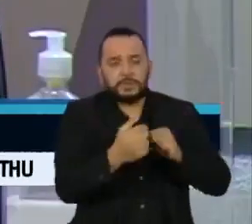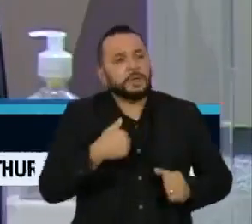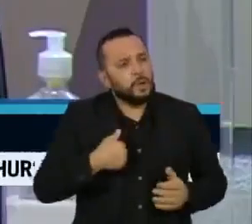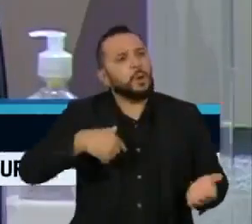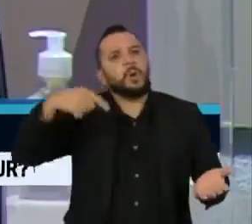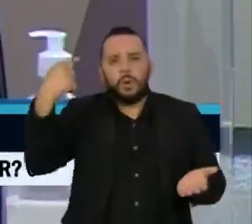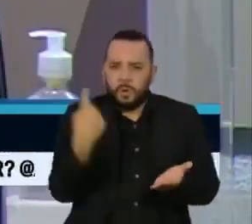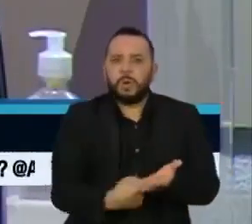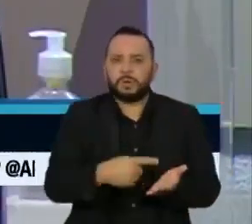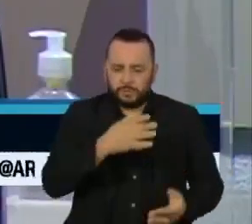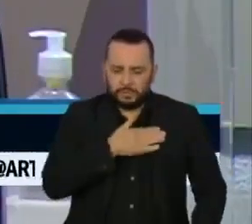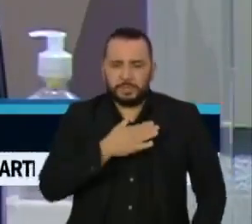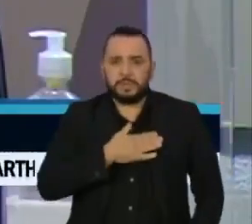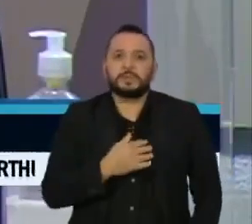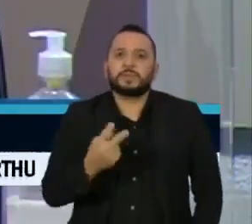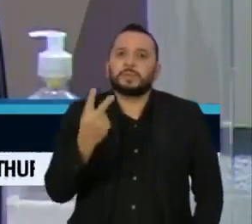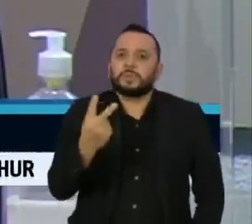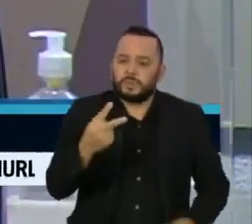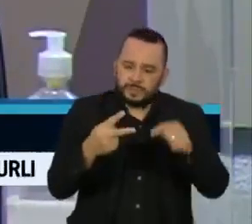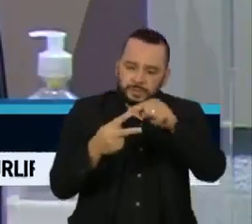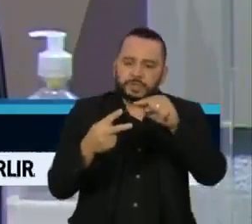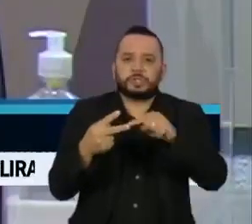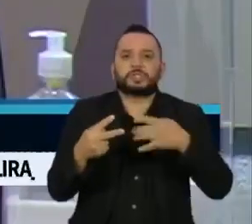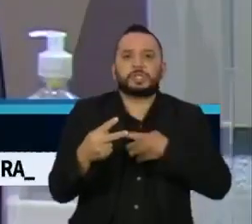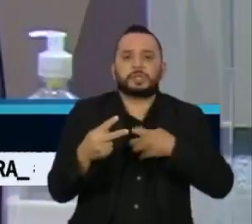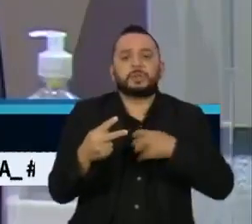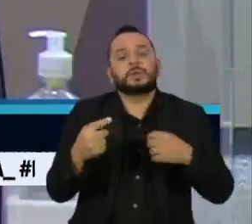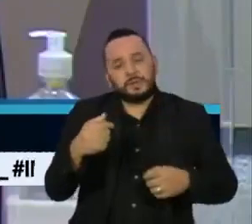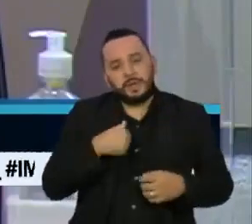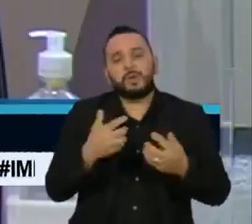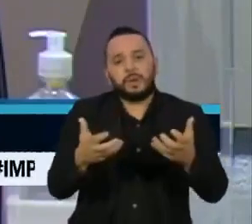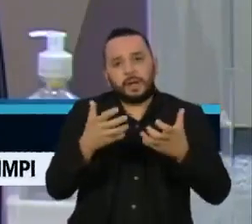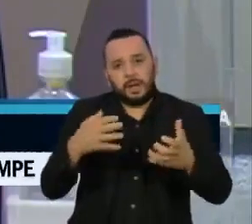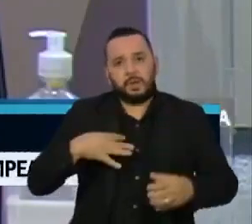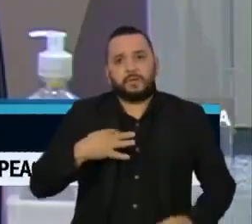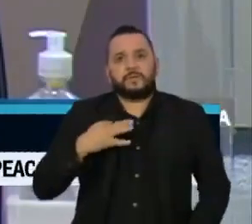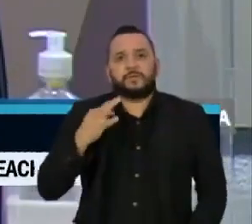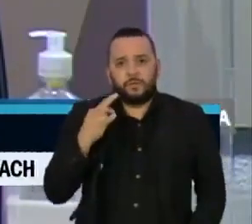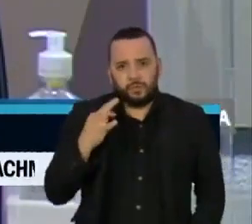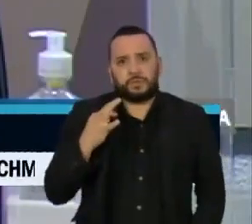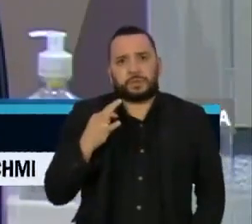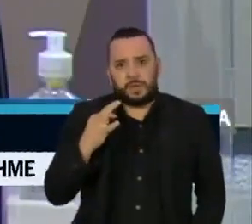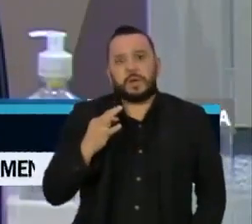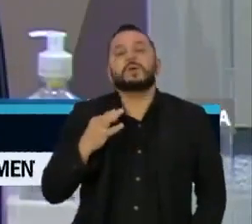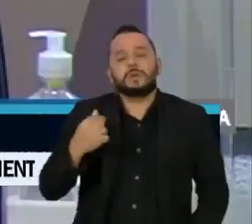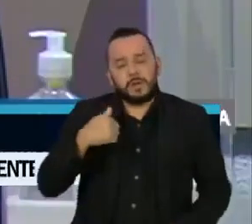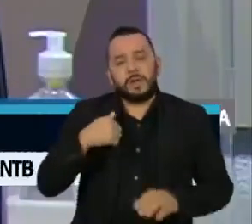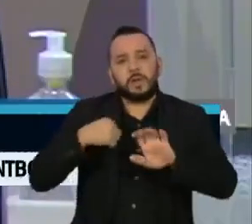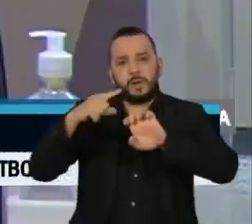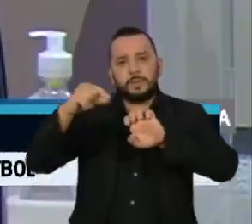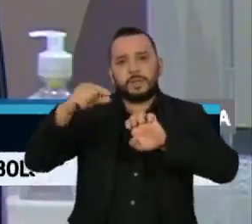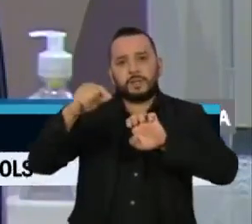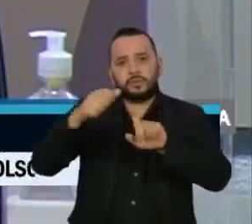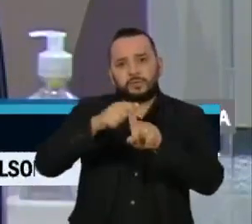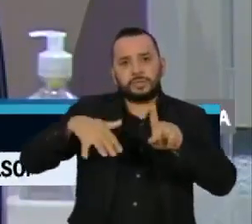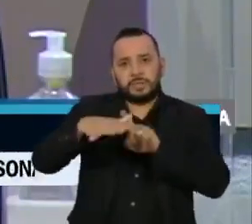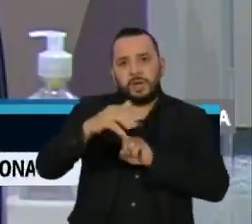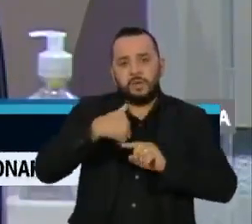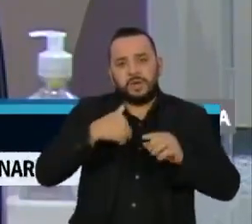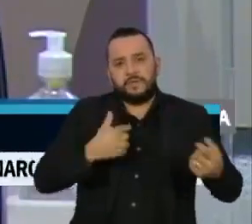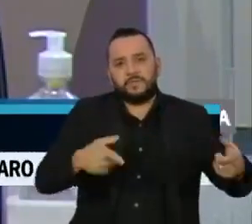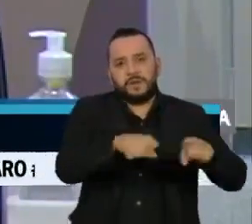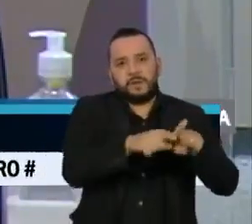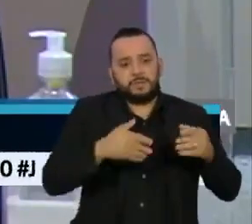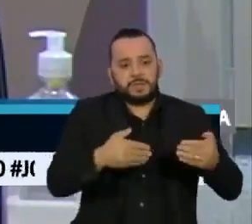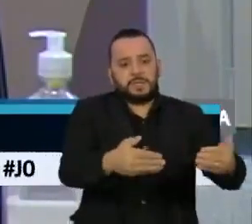comigo em duas condições. Primeiro, eu quero servir como voluntário, empreendedor social, sem nenhum vínculo com o